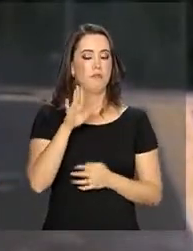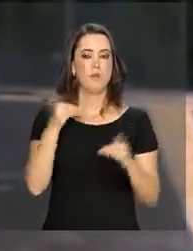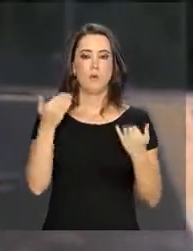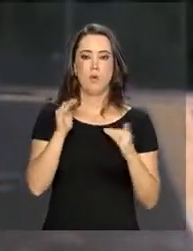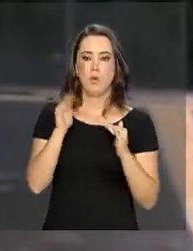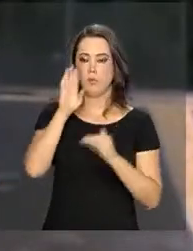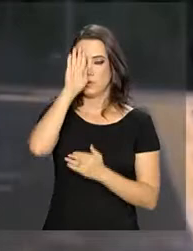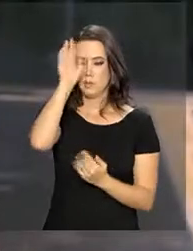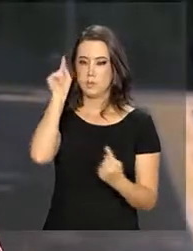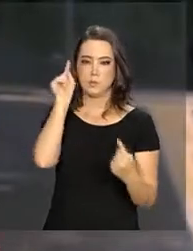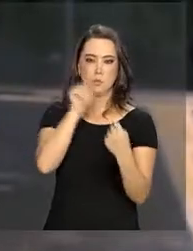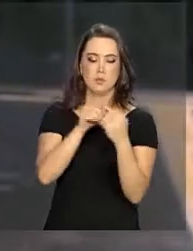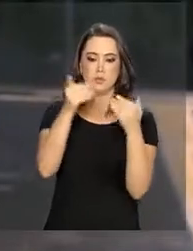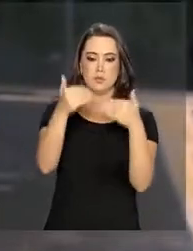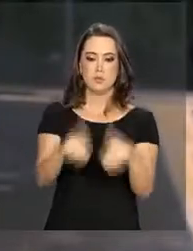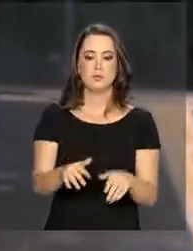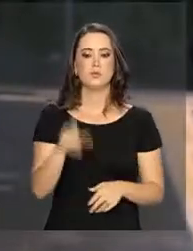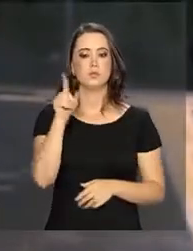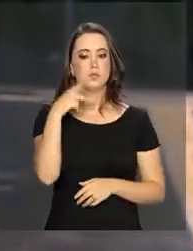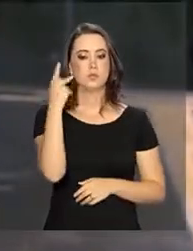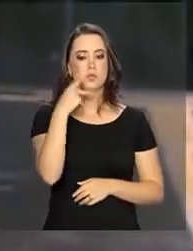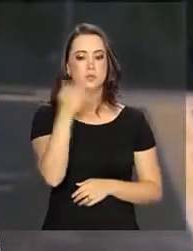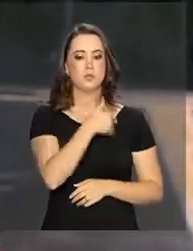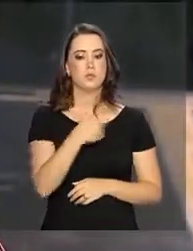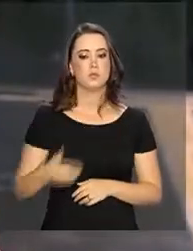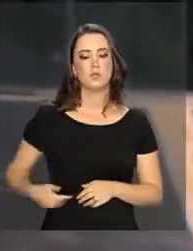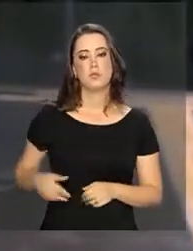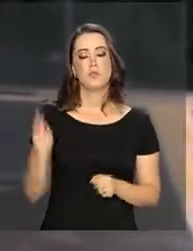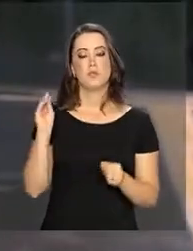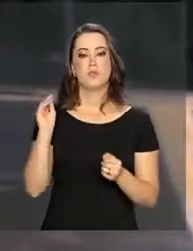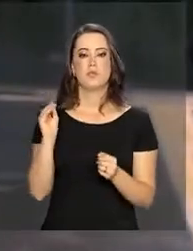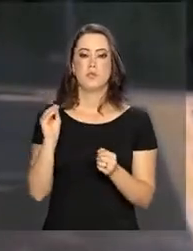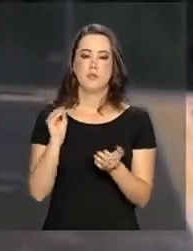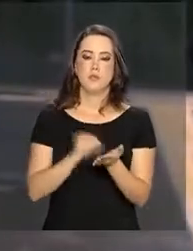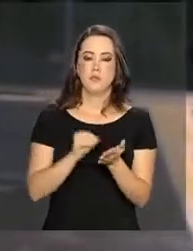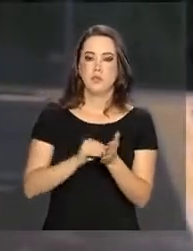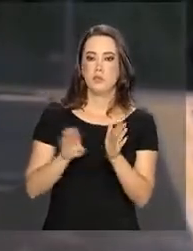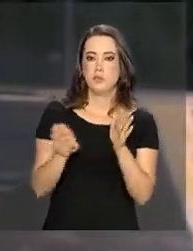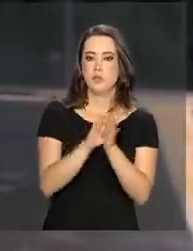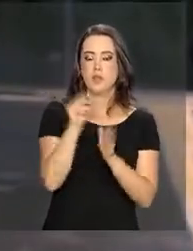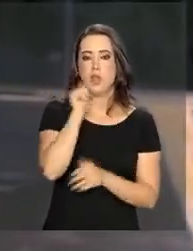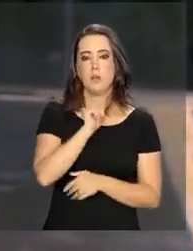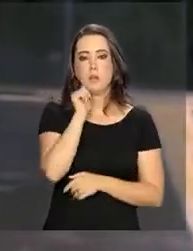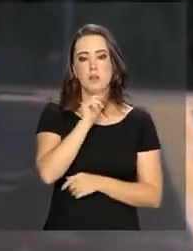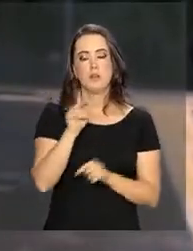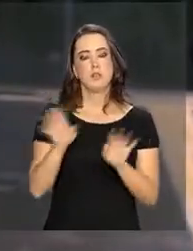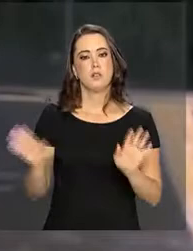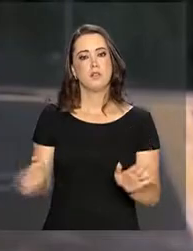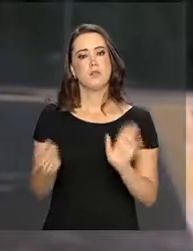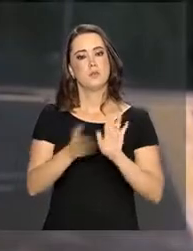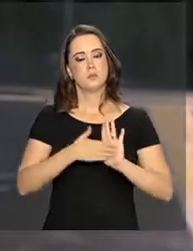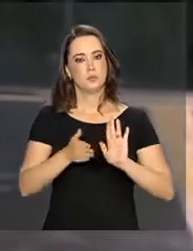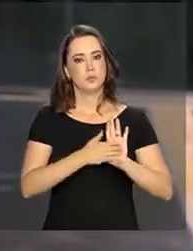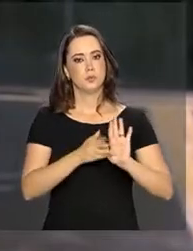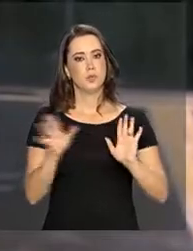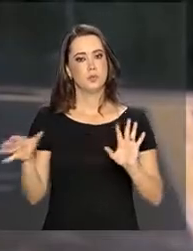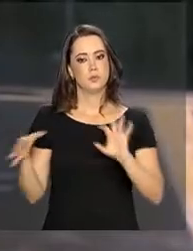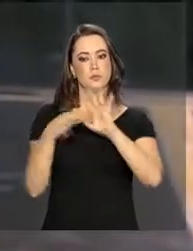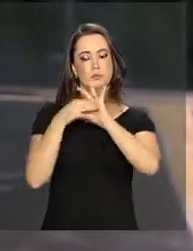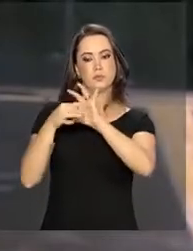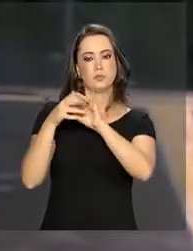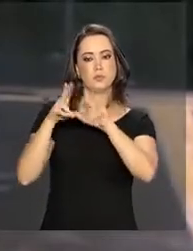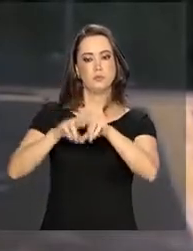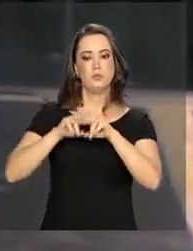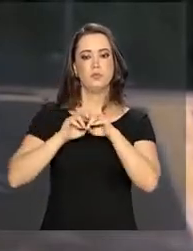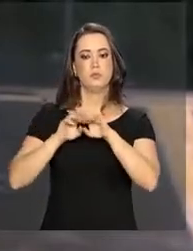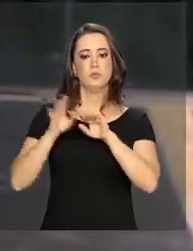da pasta. Ela disse que são as políticas públicas que ainda não chegaram às mulheres e disse que vai propor um grande pacto em